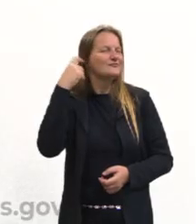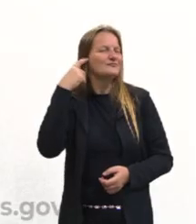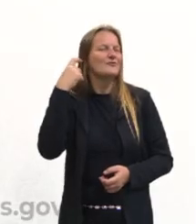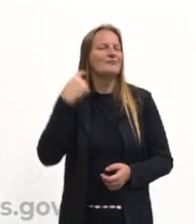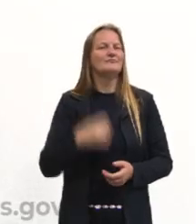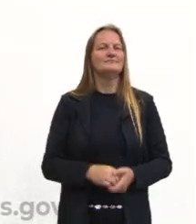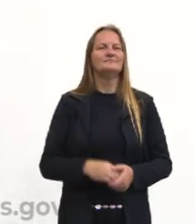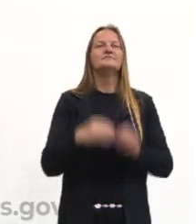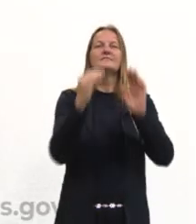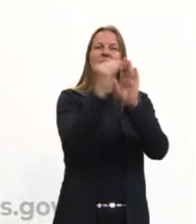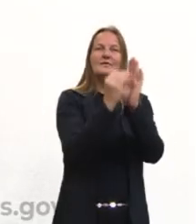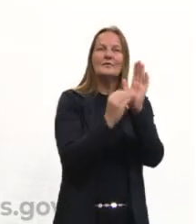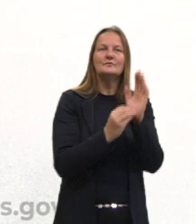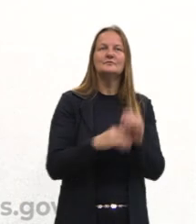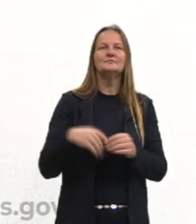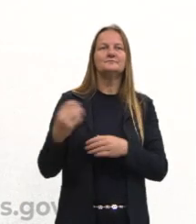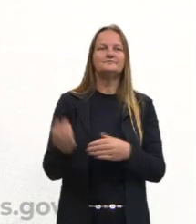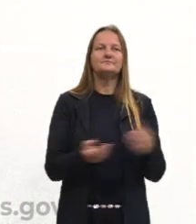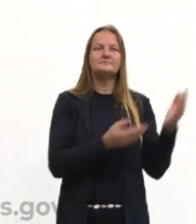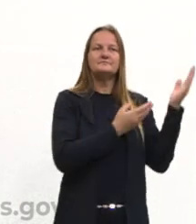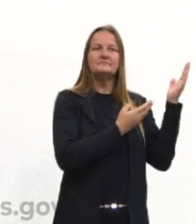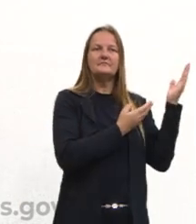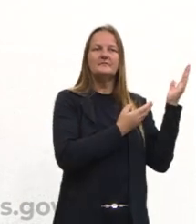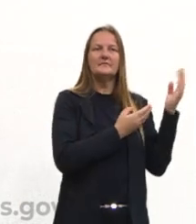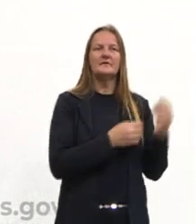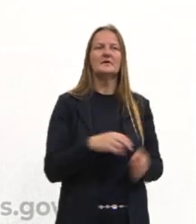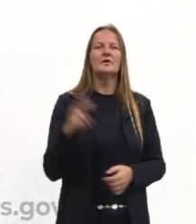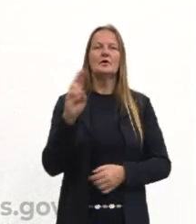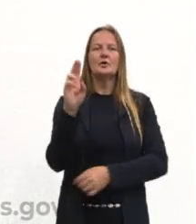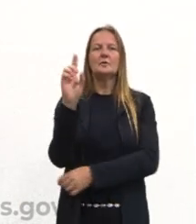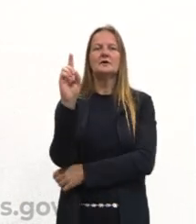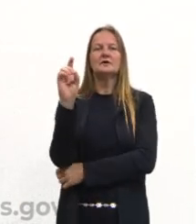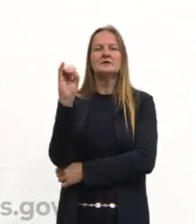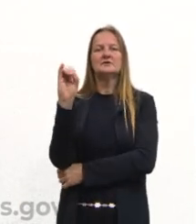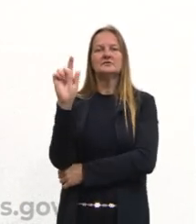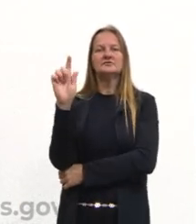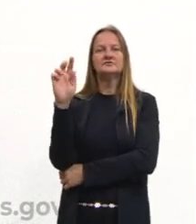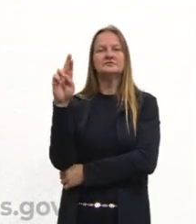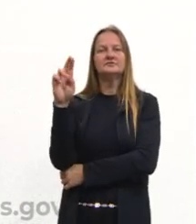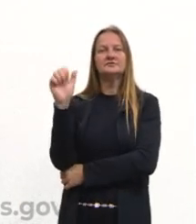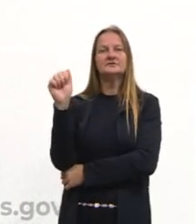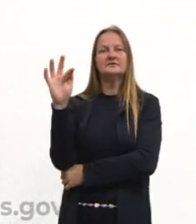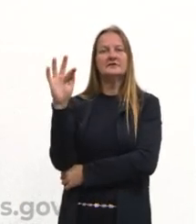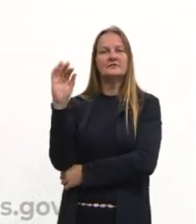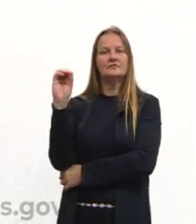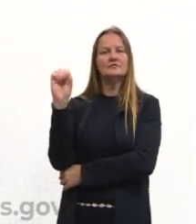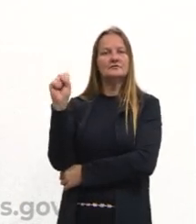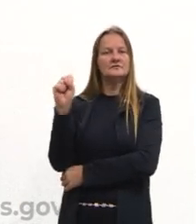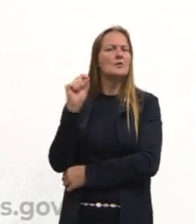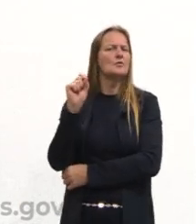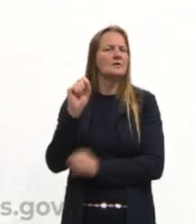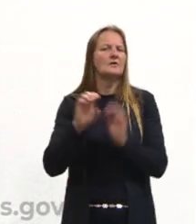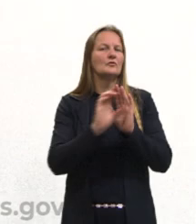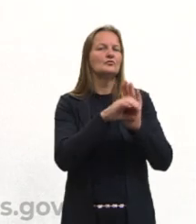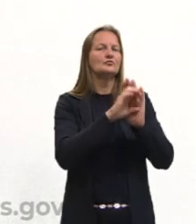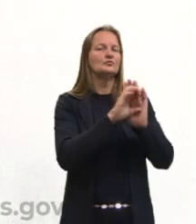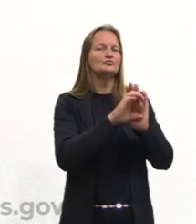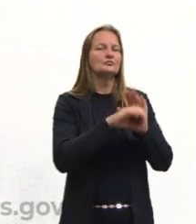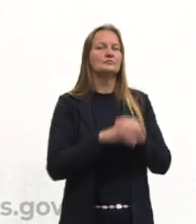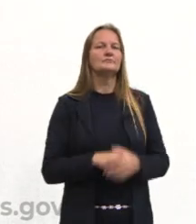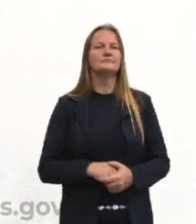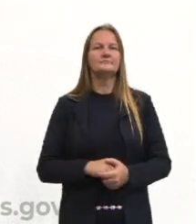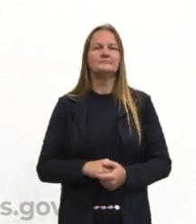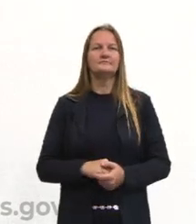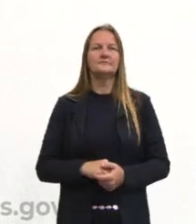conteúdo, temos os dígrafos. Você lembra que dígrafo nada mais é do que